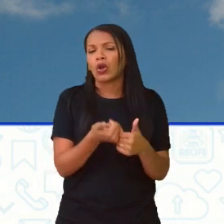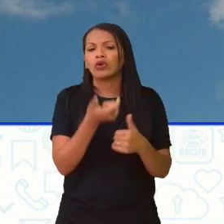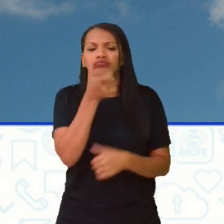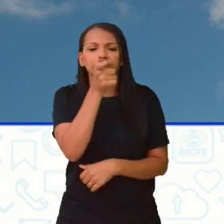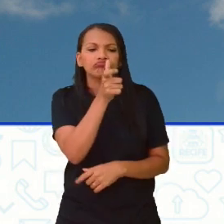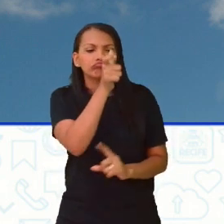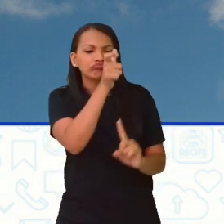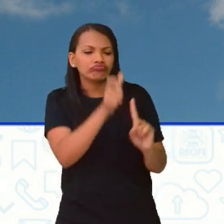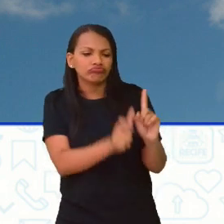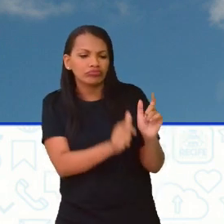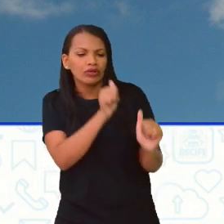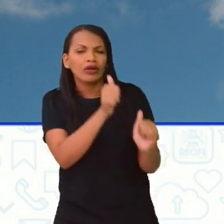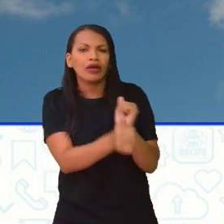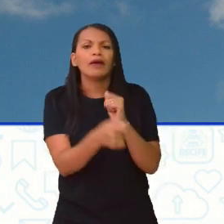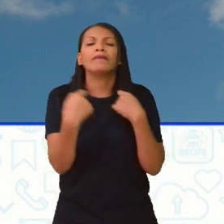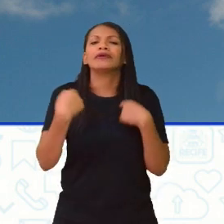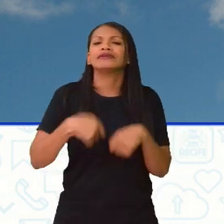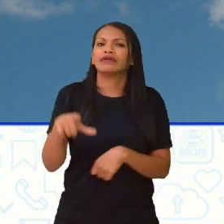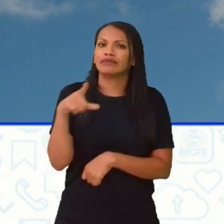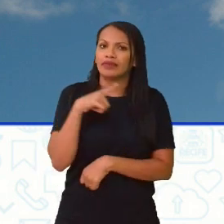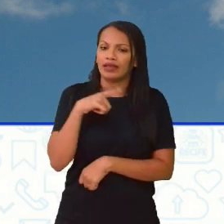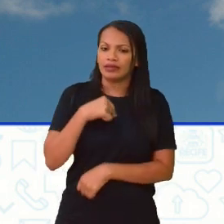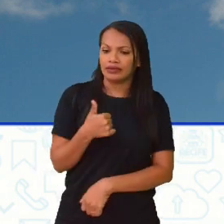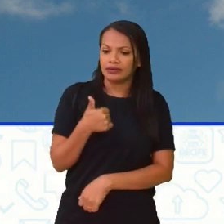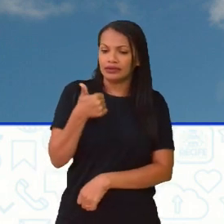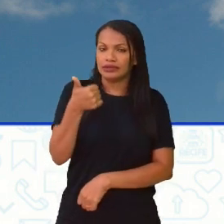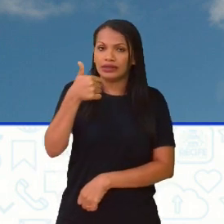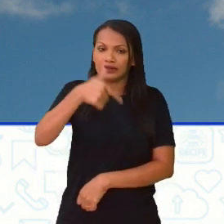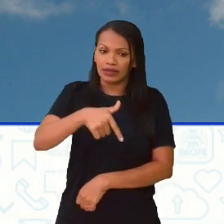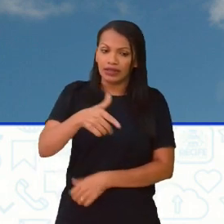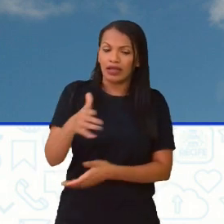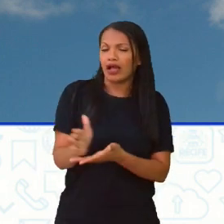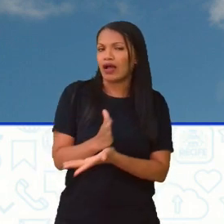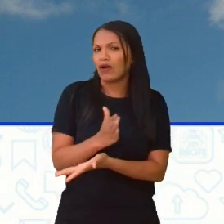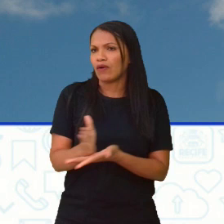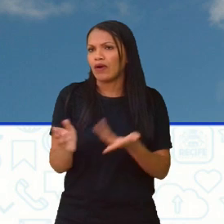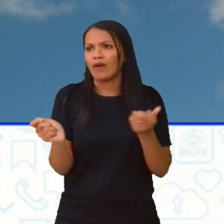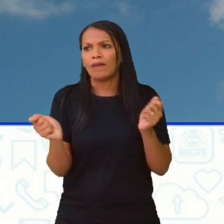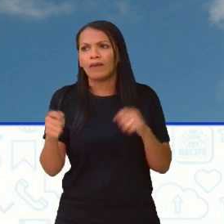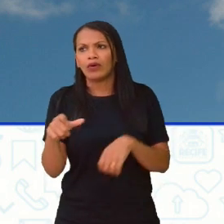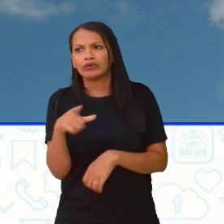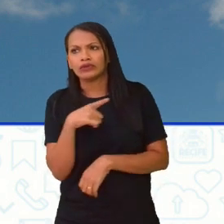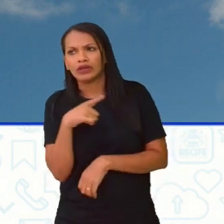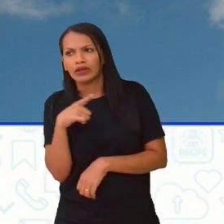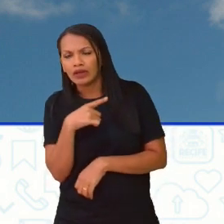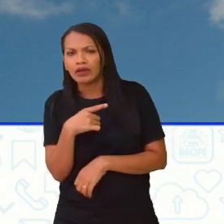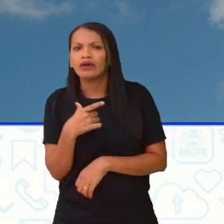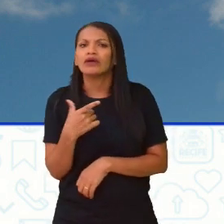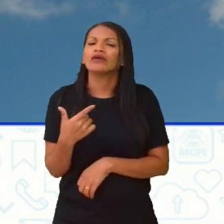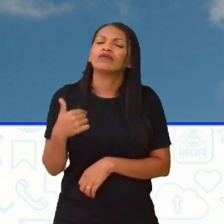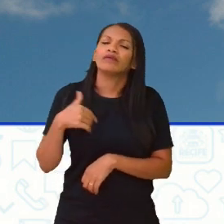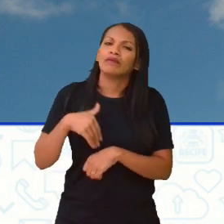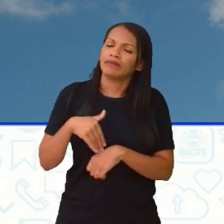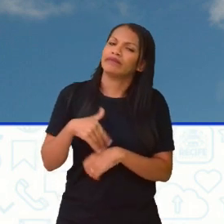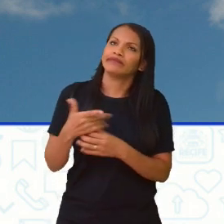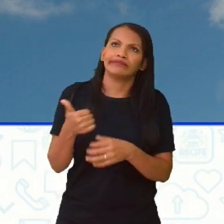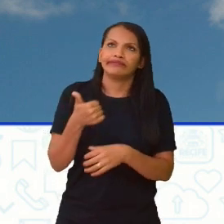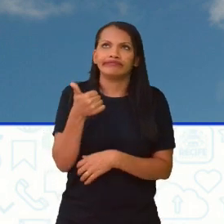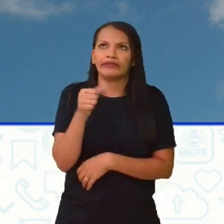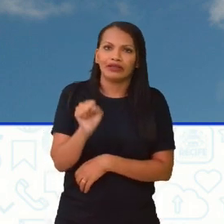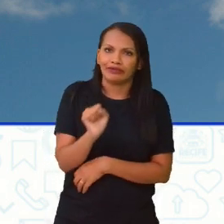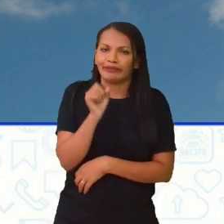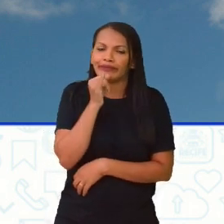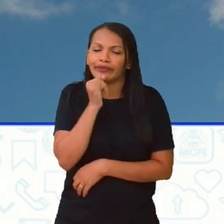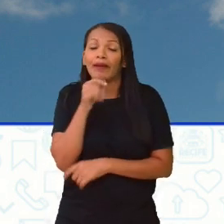dessa categoria precisam ter 17 anos, com algumas exceções. Às vezes eu posso ter um ou outro jogador mais velho do que isso. Mas o